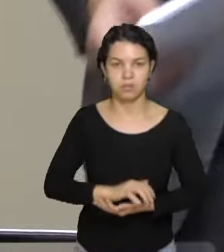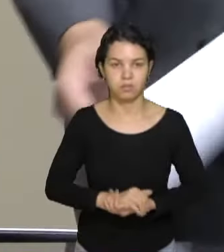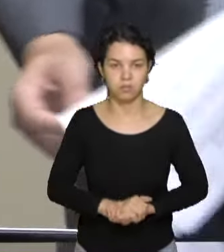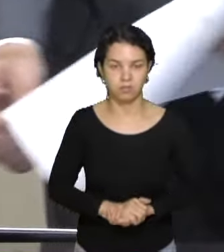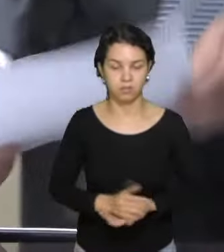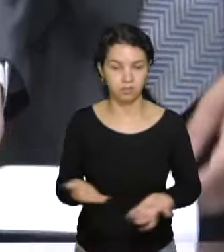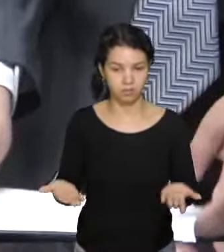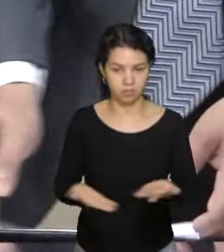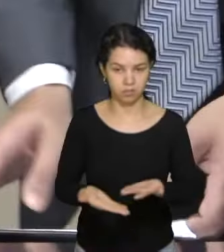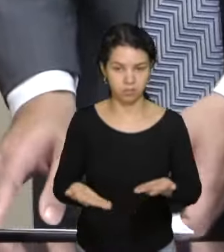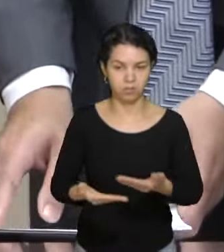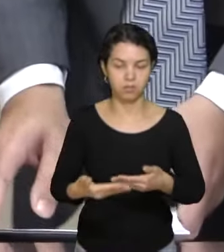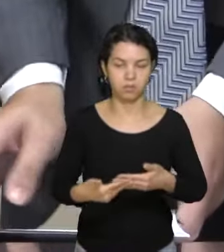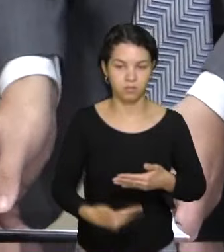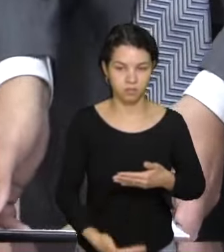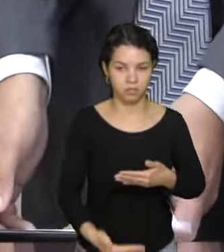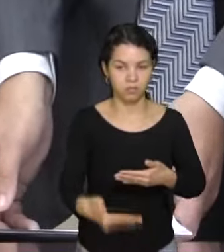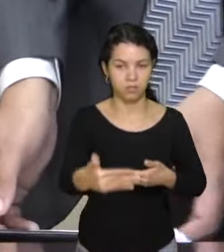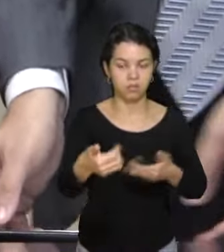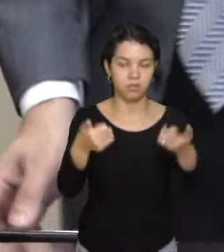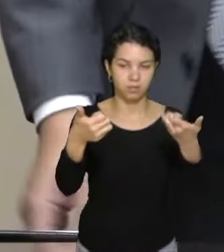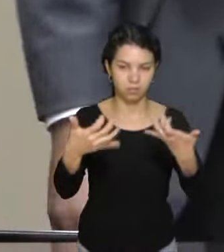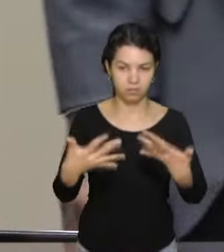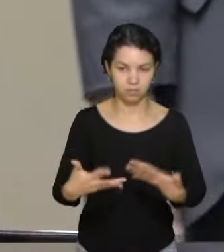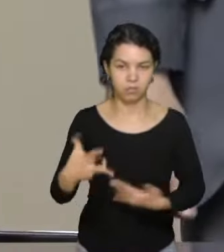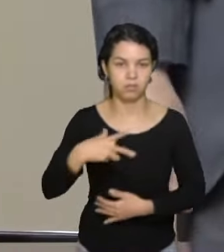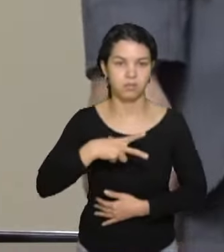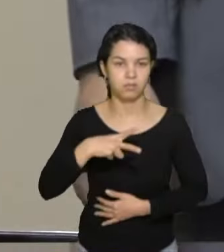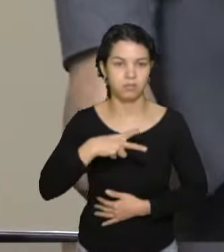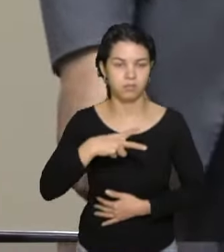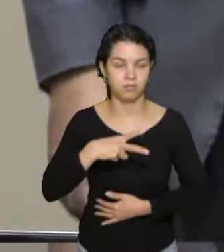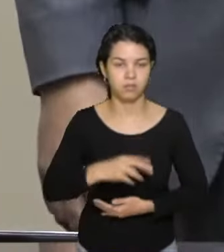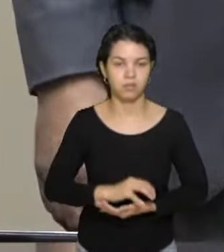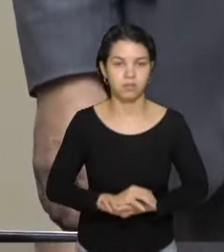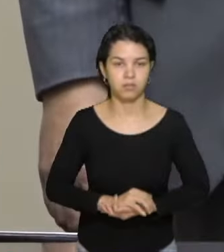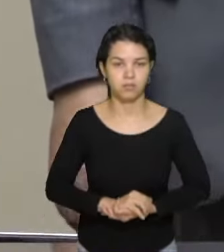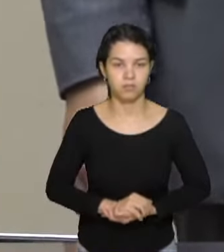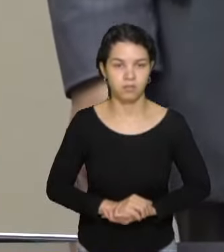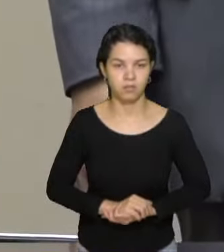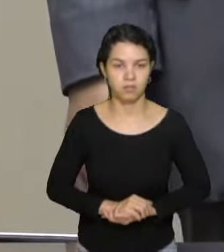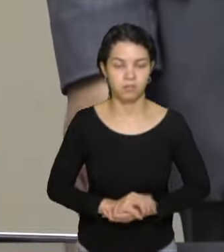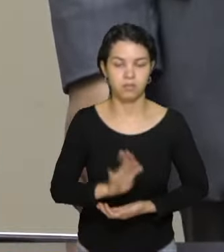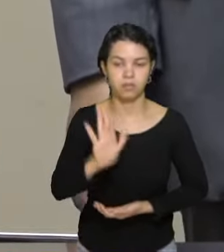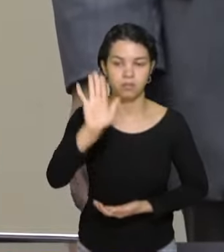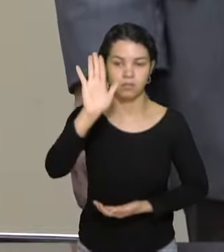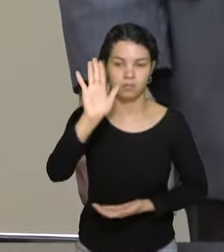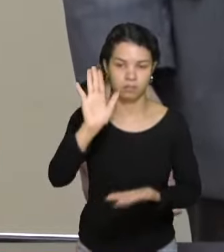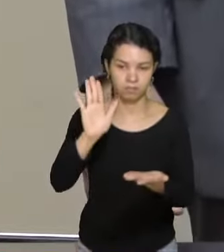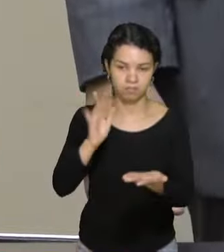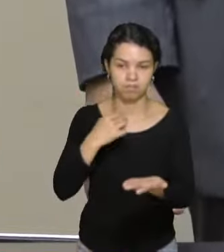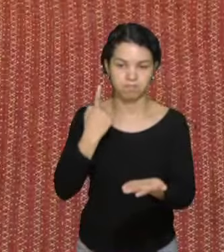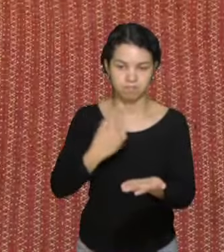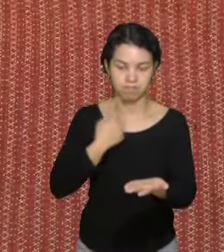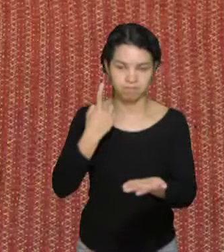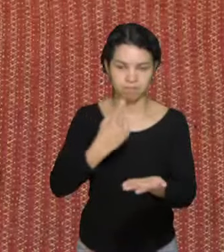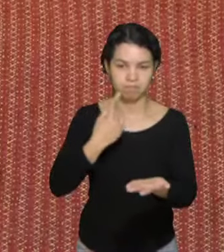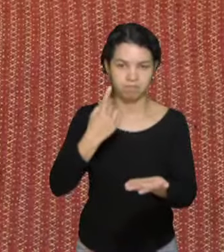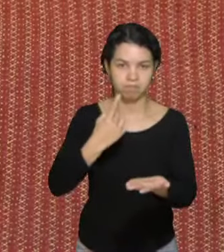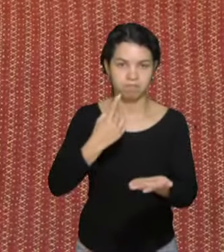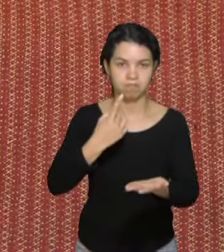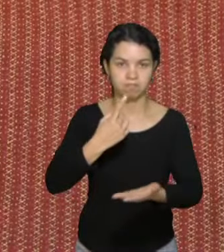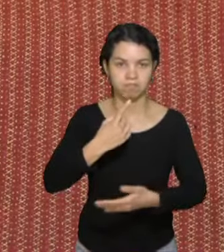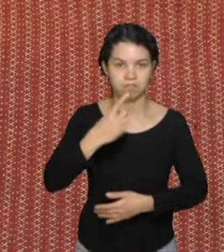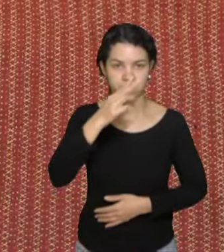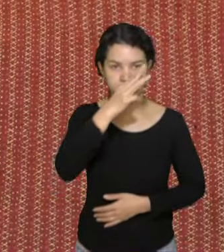Passamos às explicações pessoais. Pela ordem, deputado Von Ney Weber. Tem ainda as